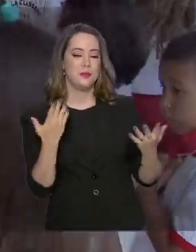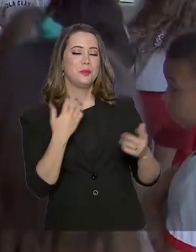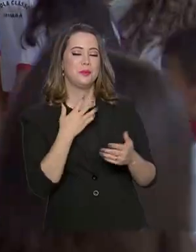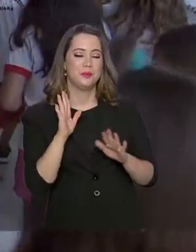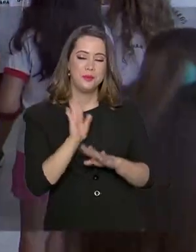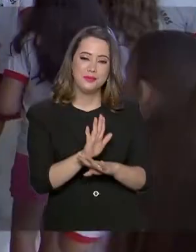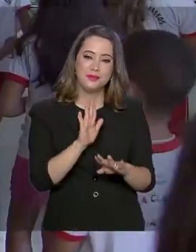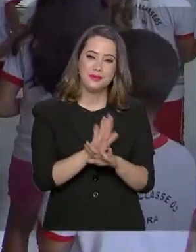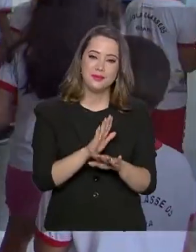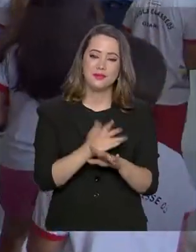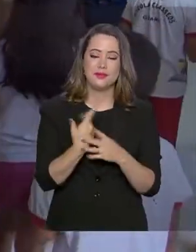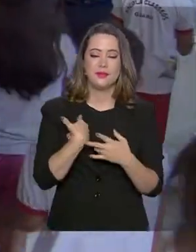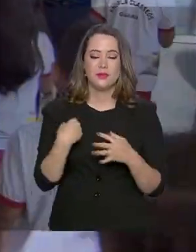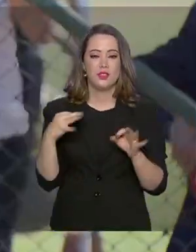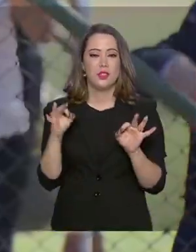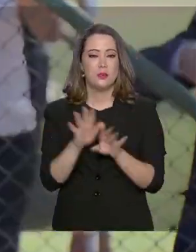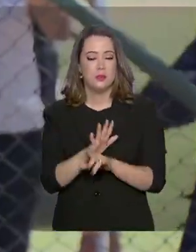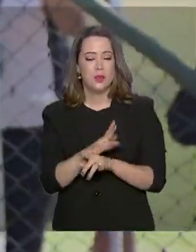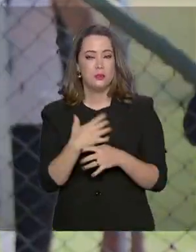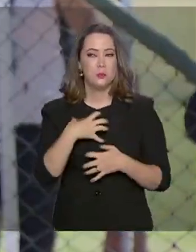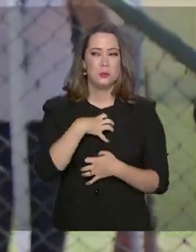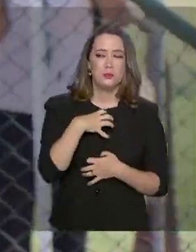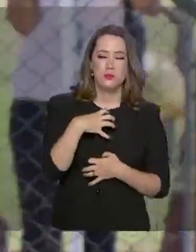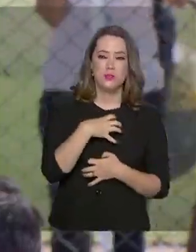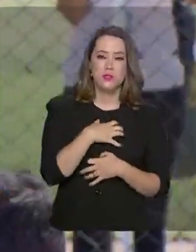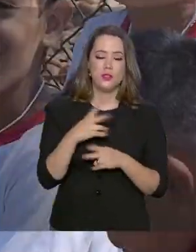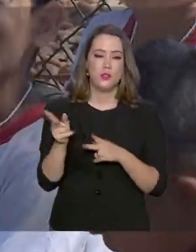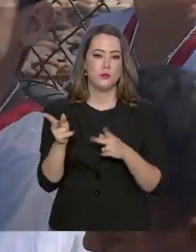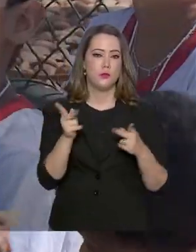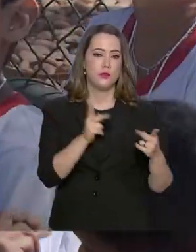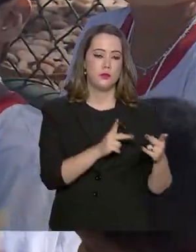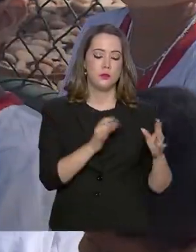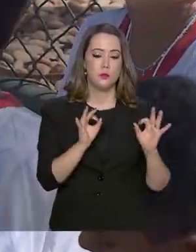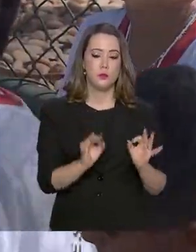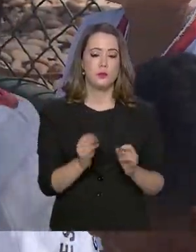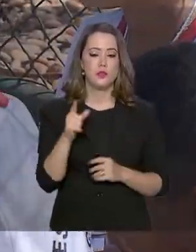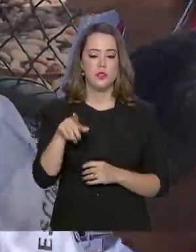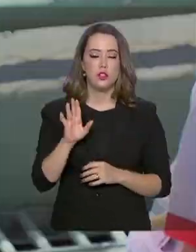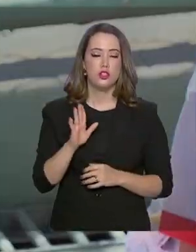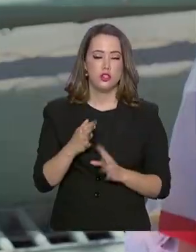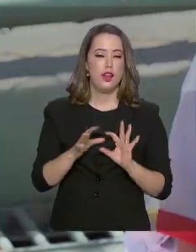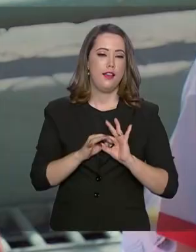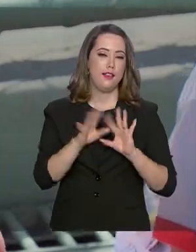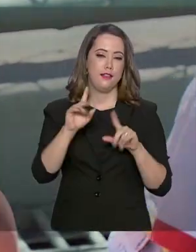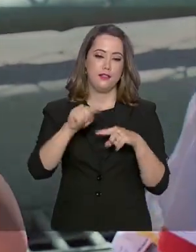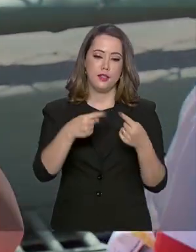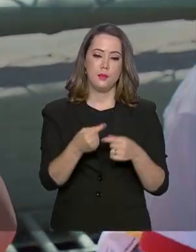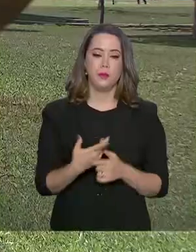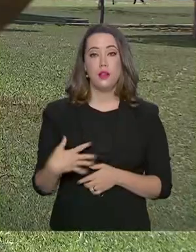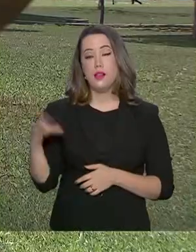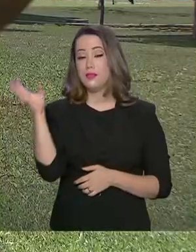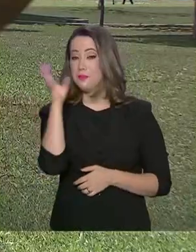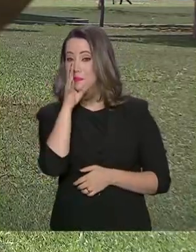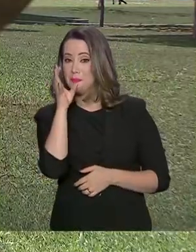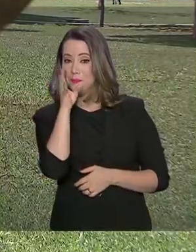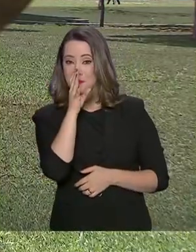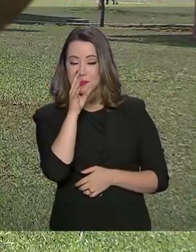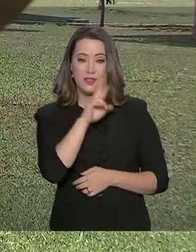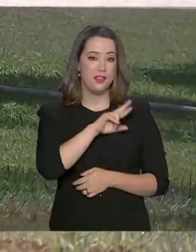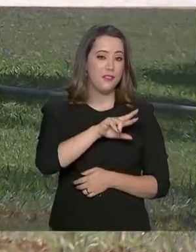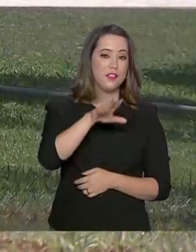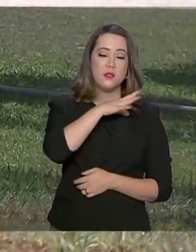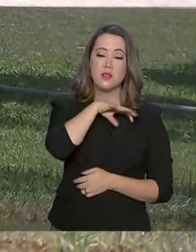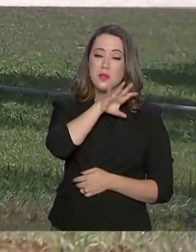clima de visita oficial. Não demorou muito e eles já estavam assim, bem à vontade. E se encantaram com os